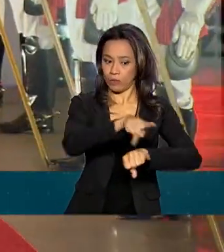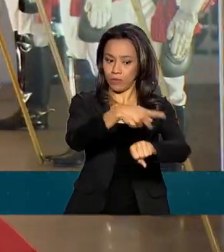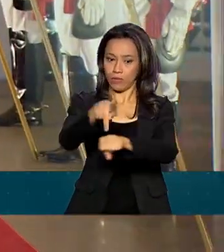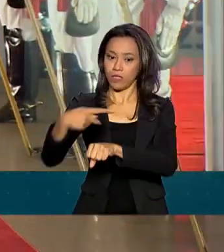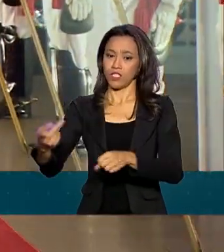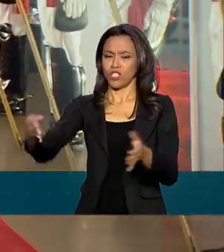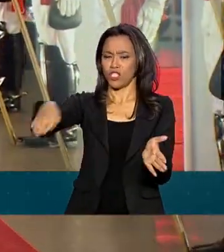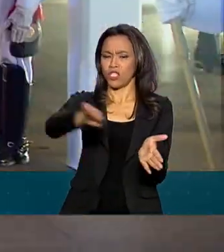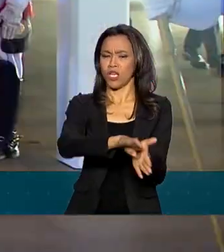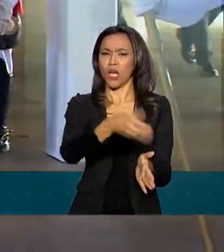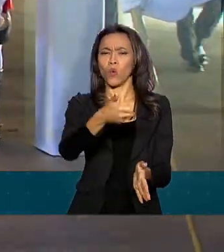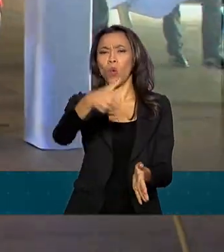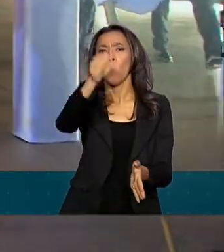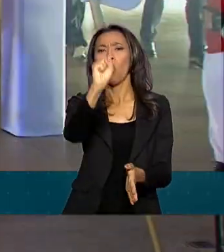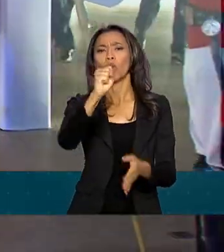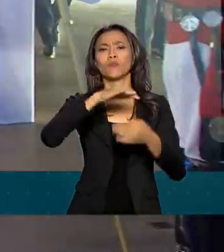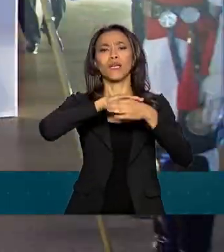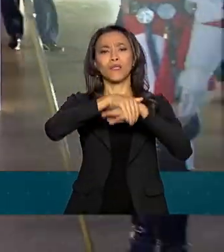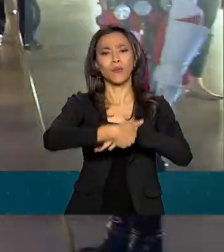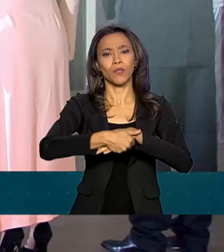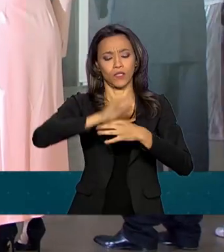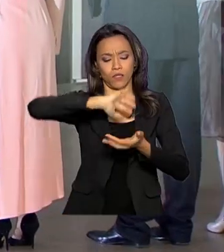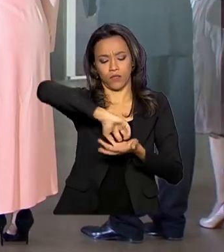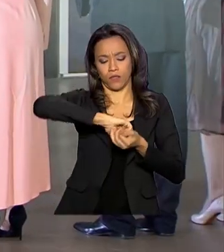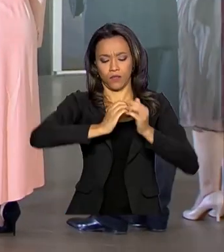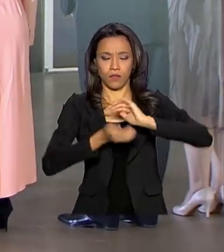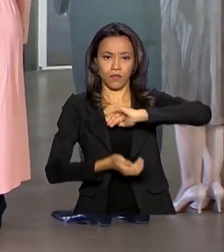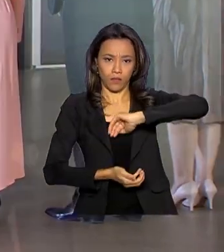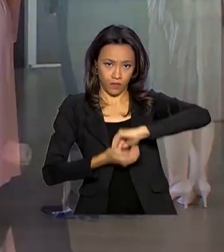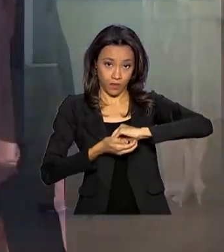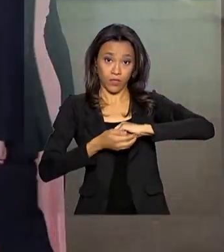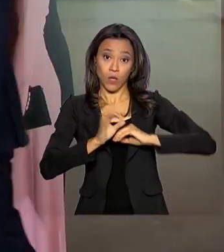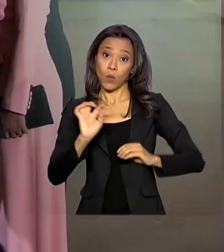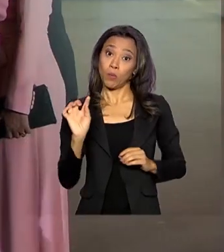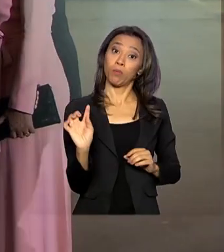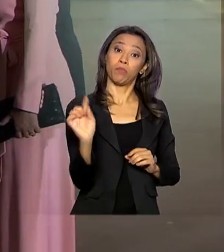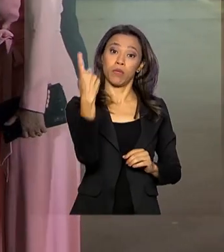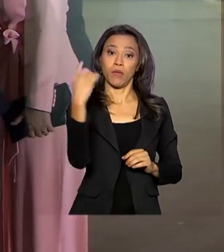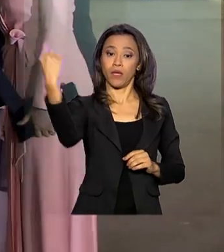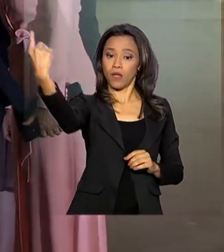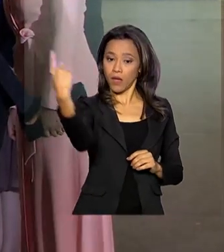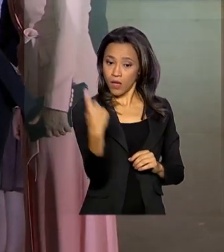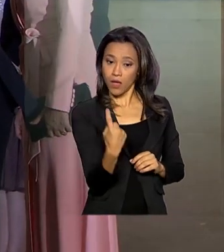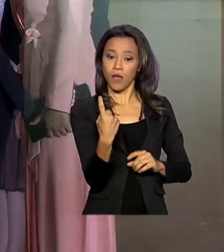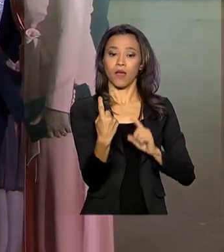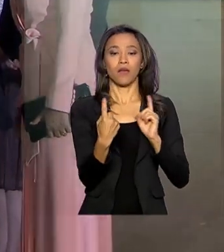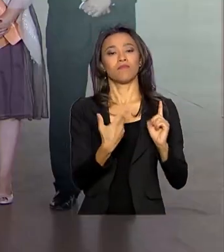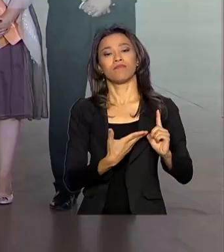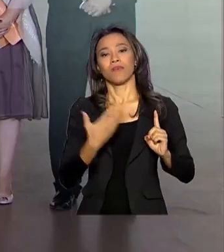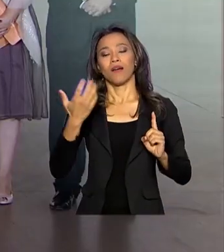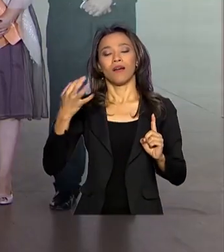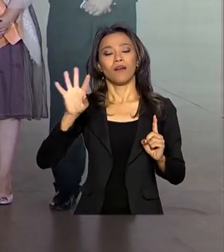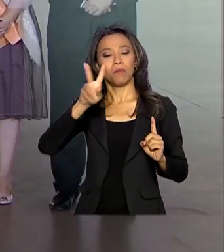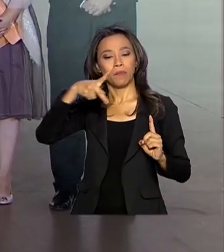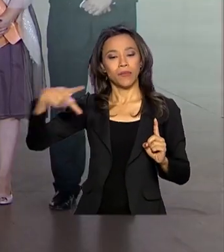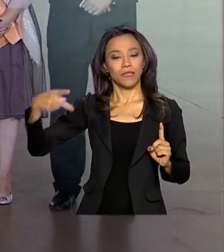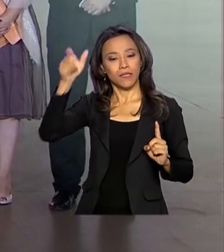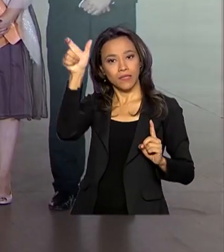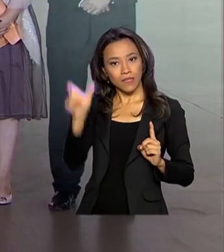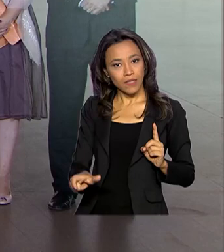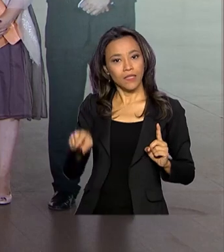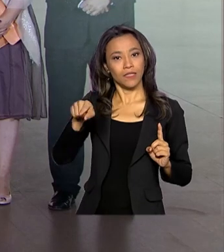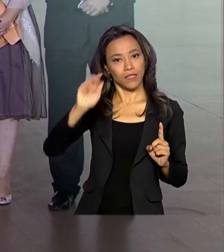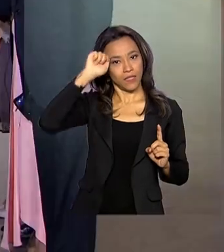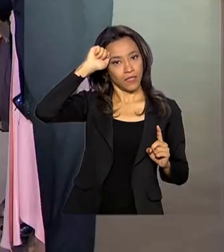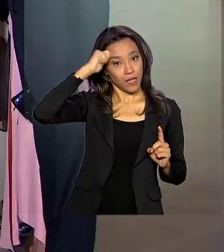volta das 8 da noite no Palácio do Itamaraty, o primeiro a ser recebido pelo presidente Jair Bolsonaro foi o presidente da